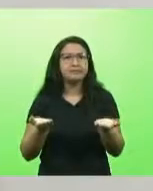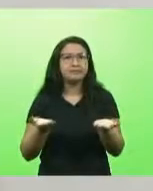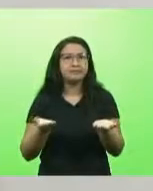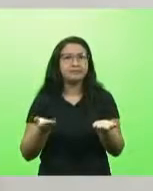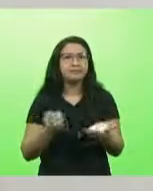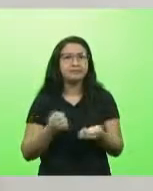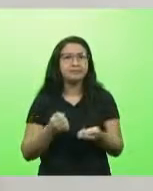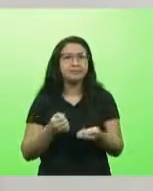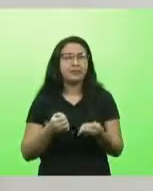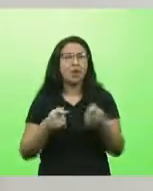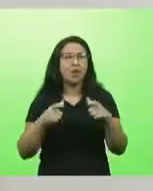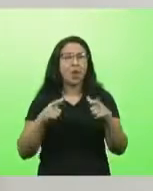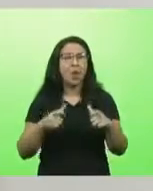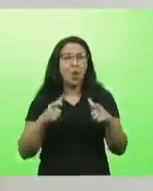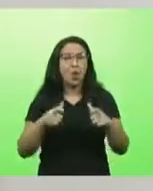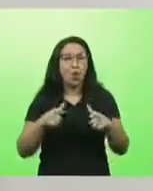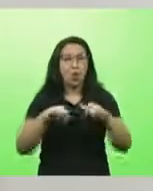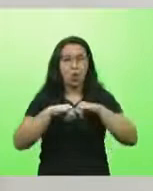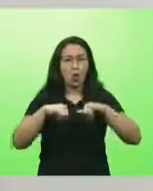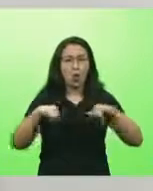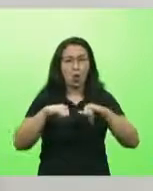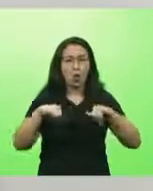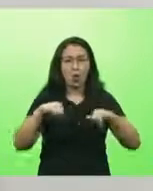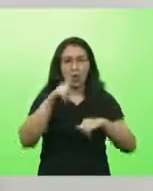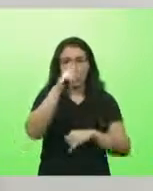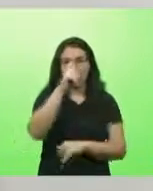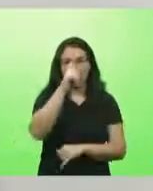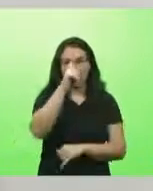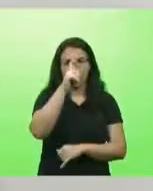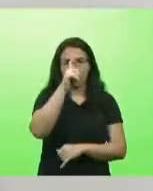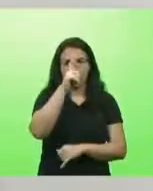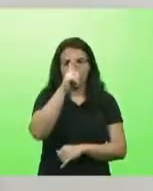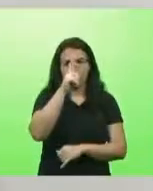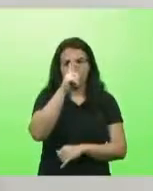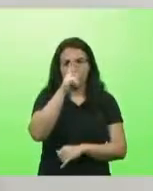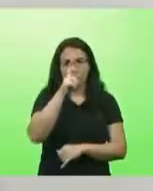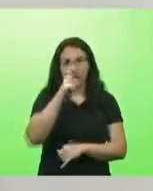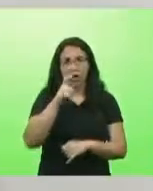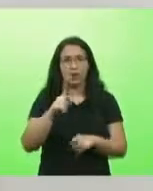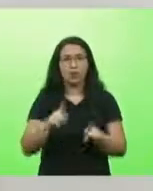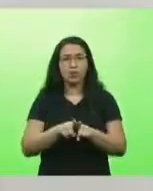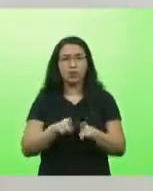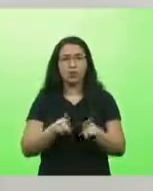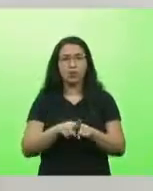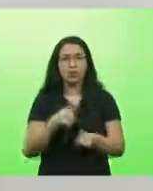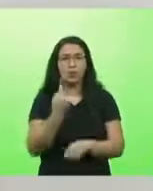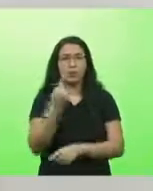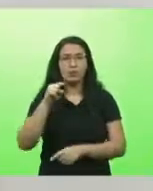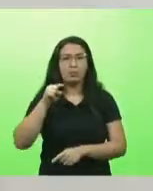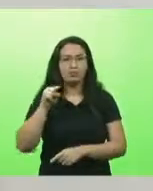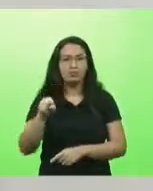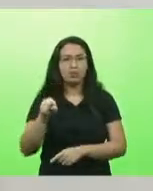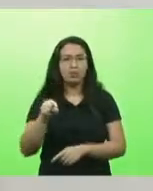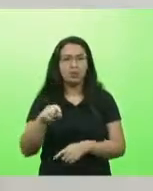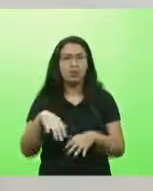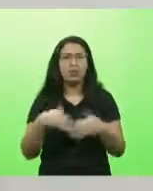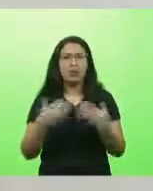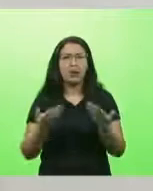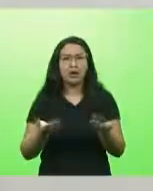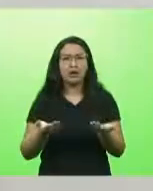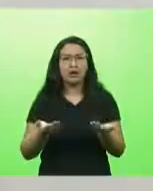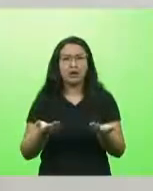Onde é que está o hospital de campanha, deputado Cobalquini? Onde é que estão os mil leitos de UTI? Onde é que estão os hospitais de campanha?